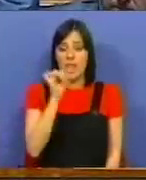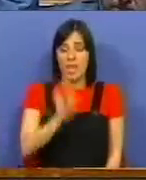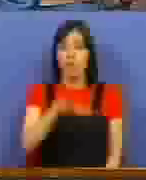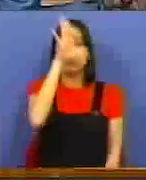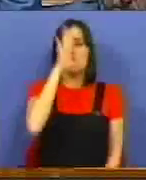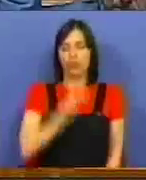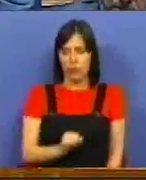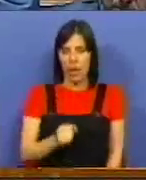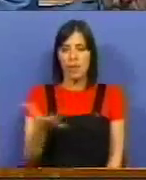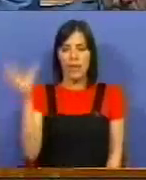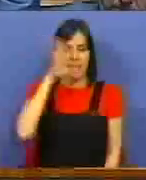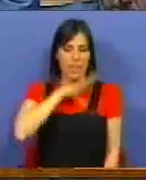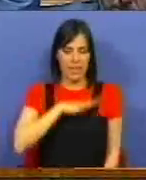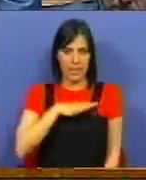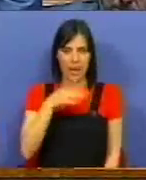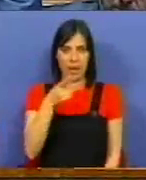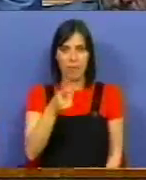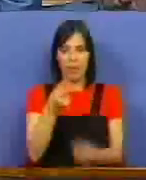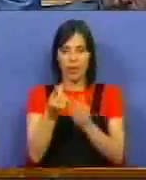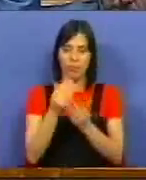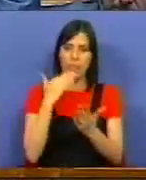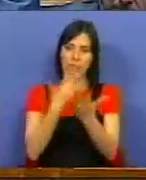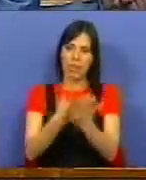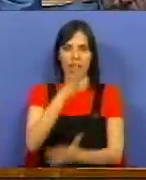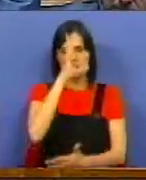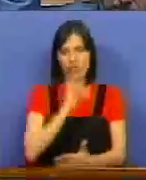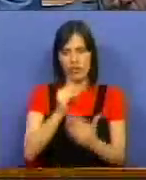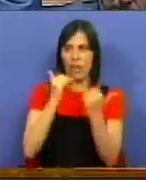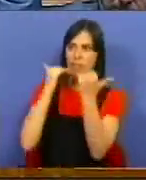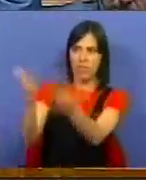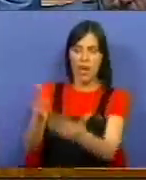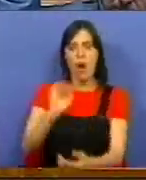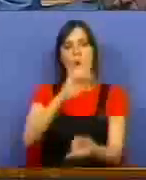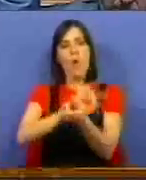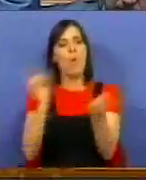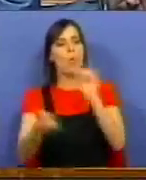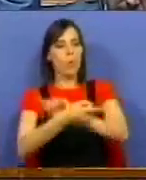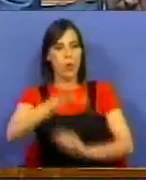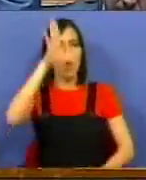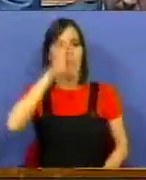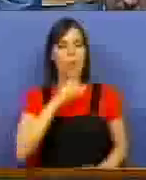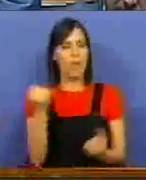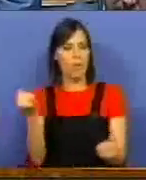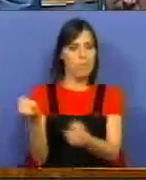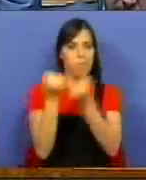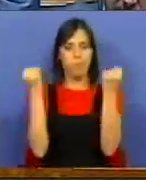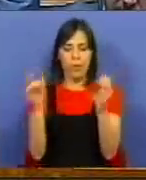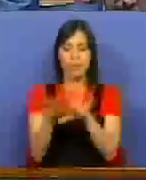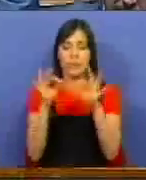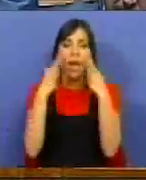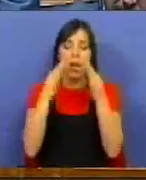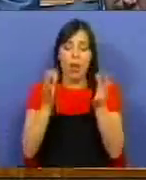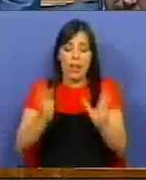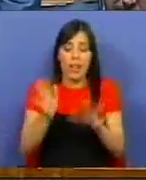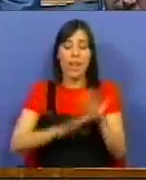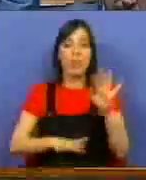público, vai receber esse donativo do Estado ou se, pelo contrário, o Governo o vai recusar como naturalmente